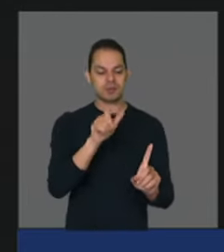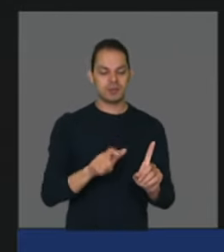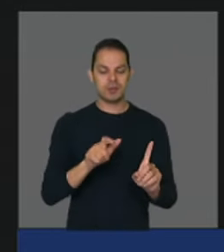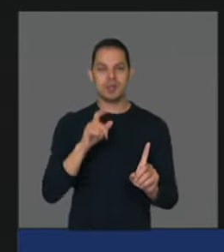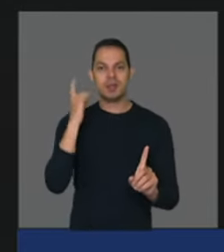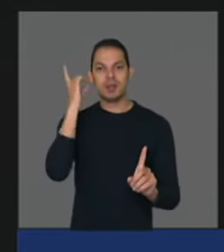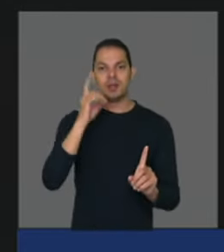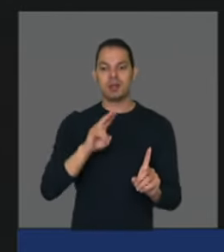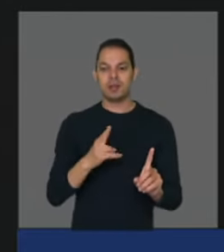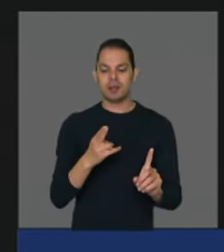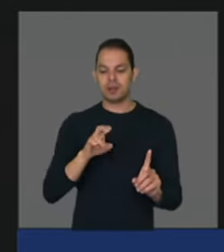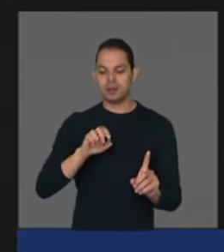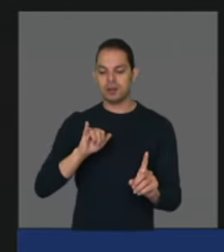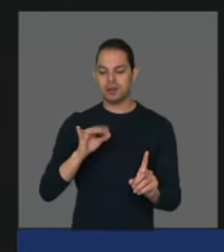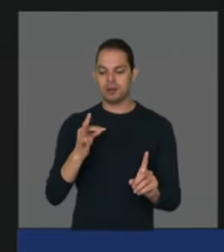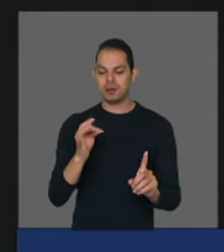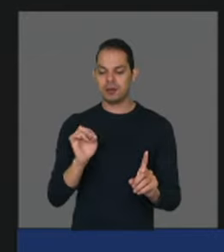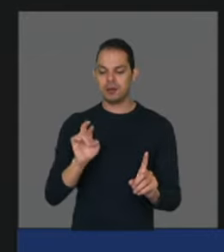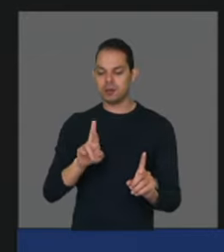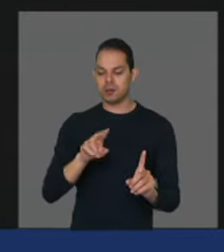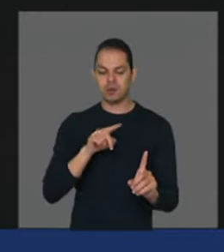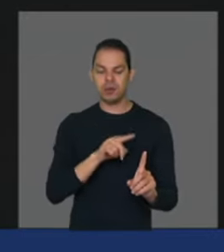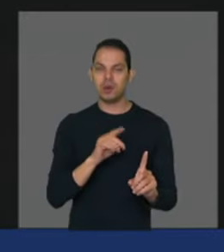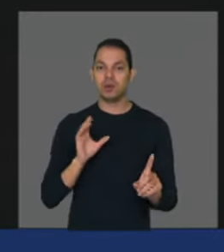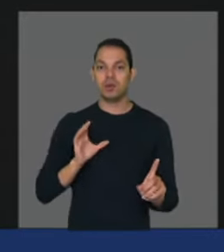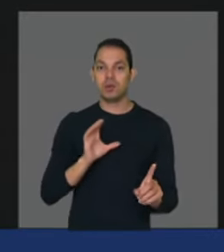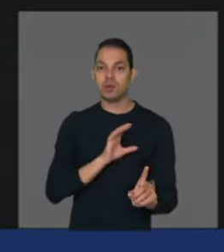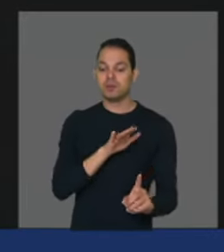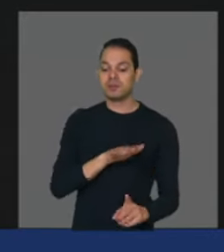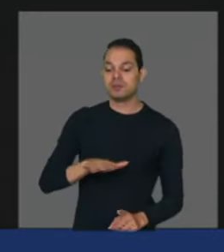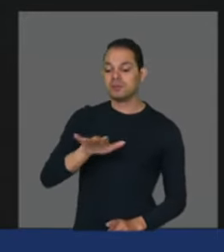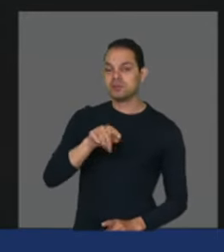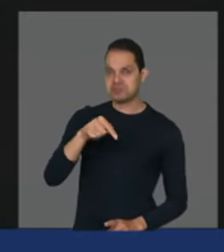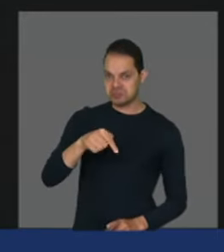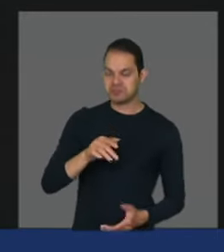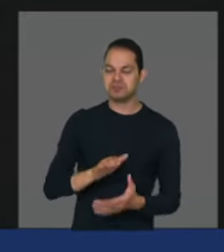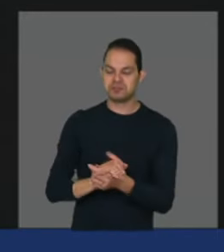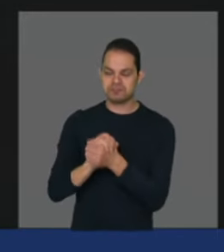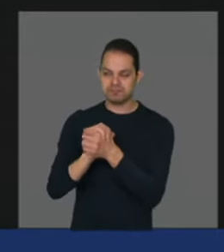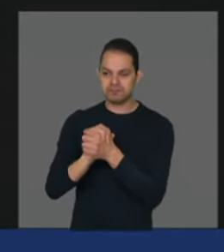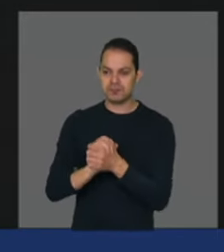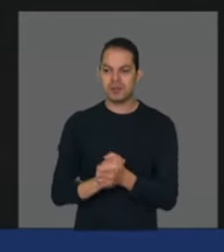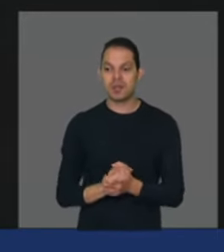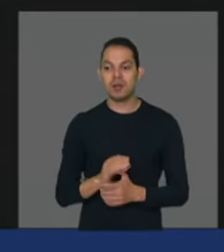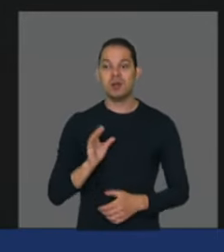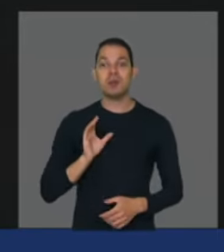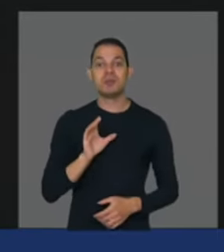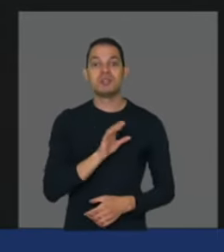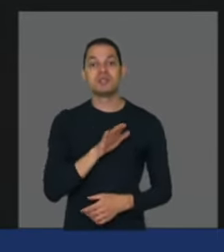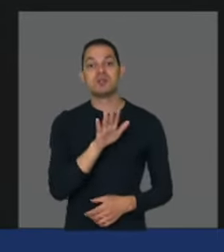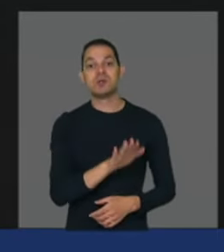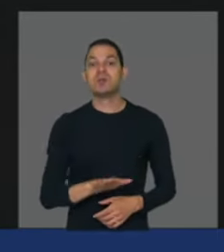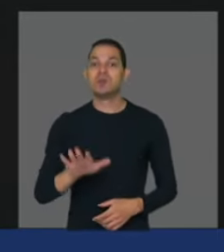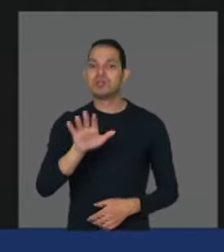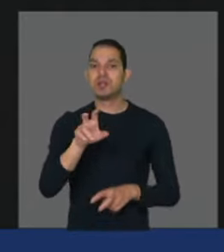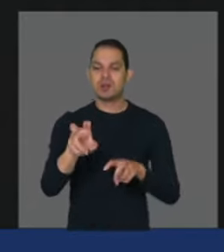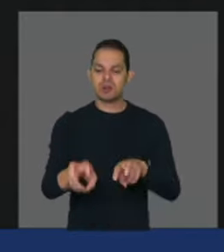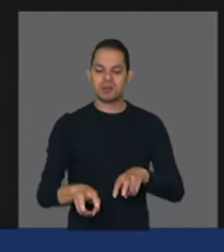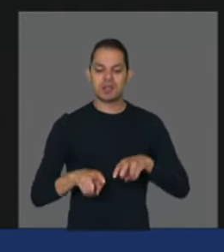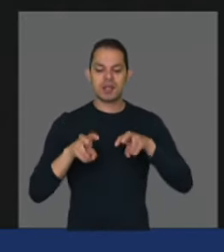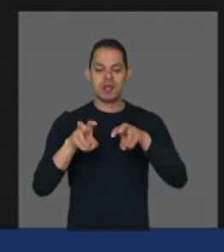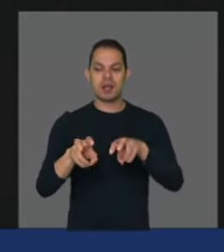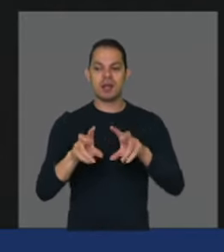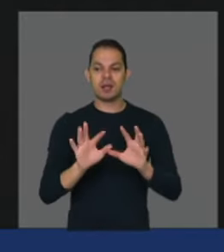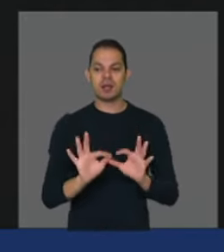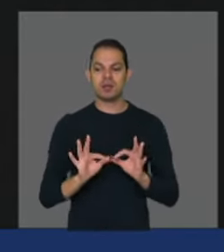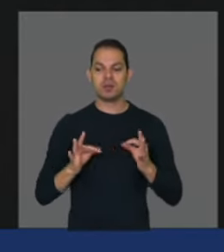pela pela essa comissão geral comissão geral da agricultura familiar que debate